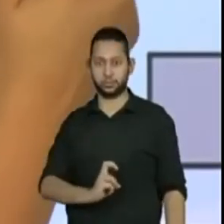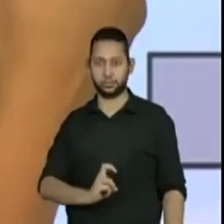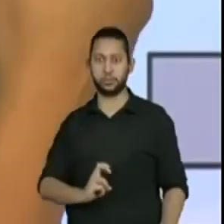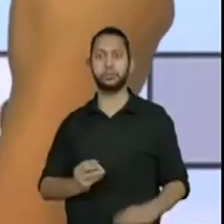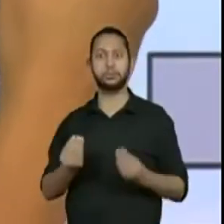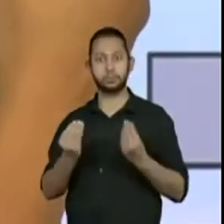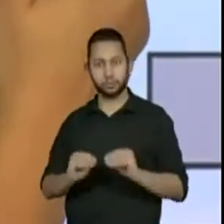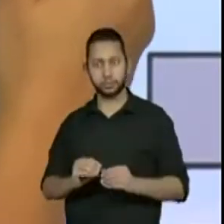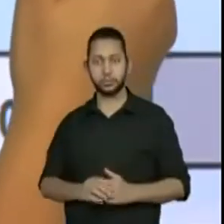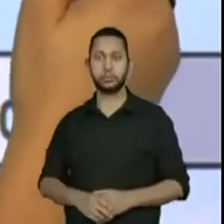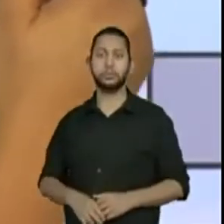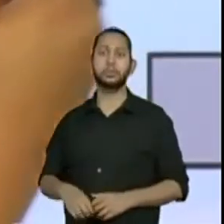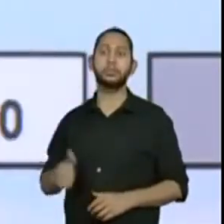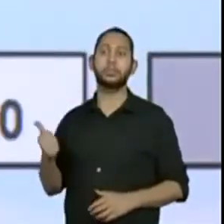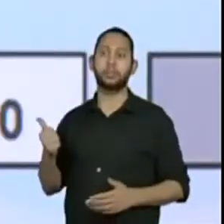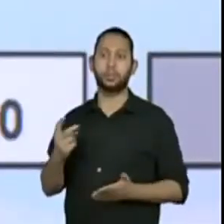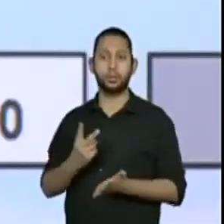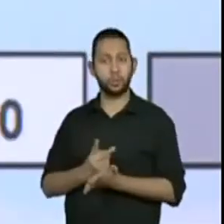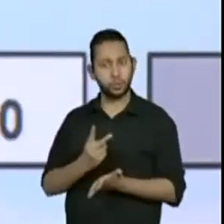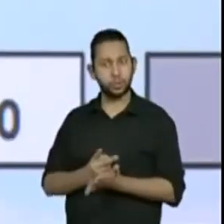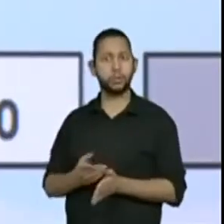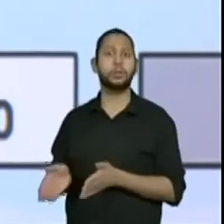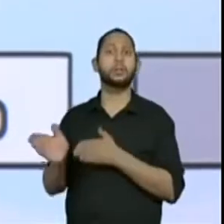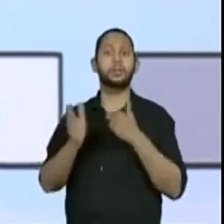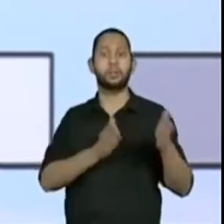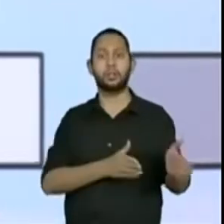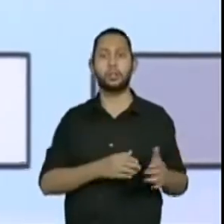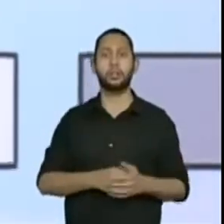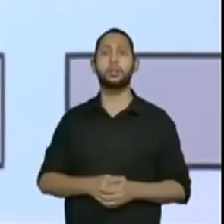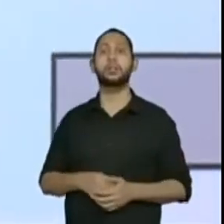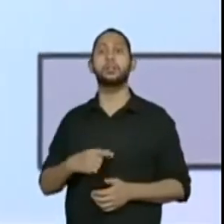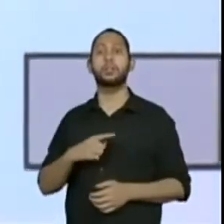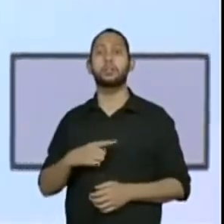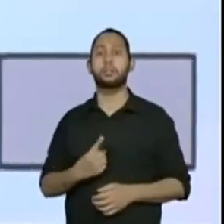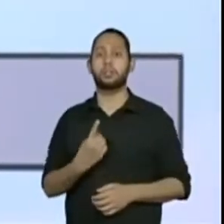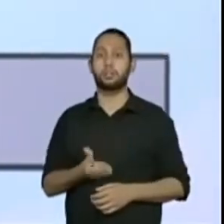Mas ela continua. E aí, logo ao lado, a gente tem 160.